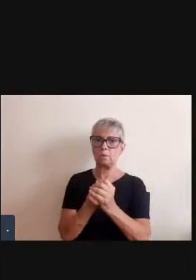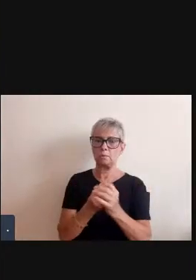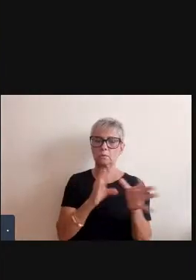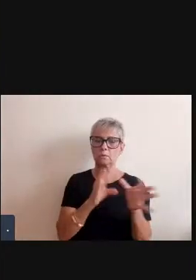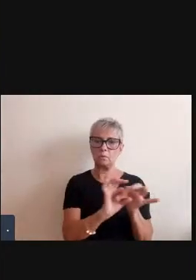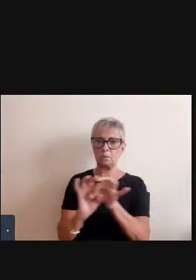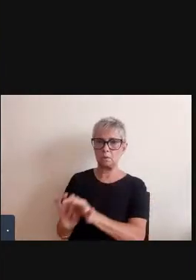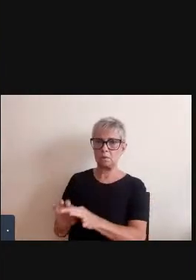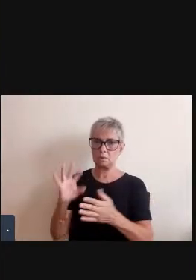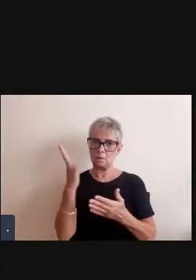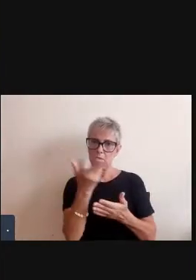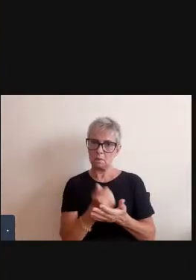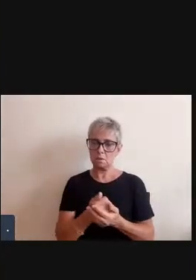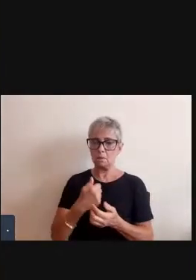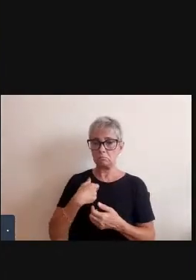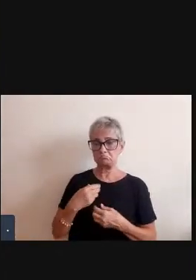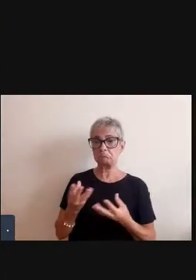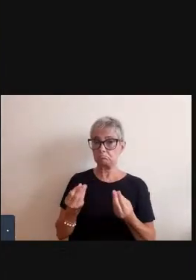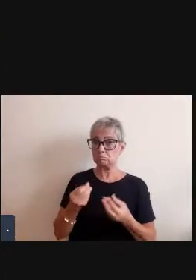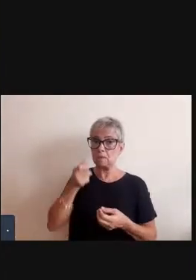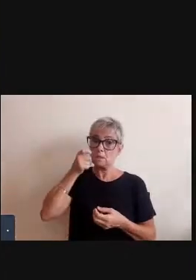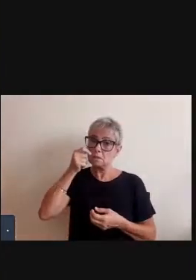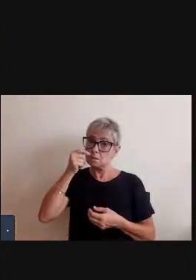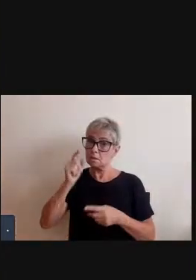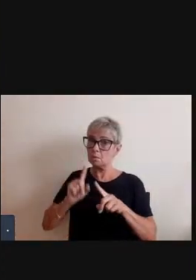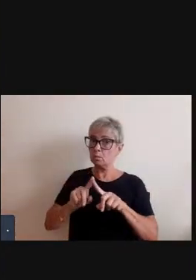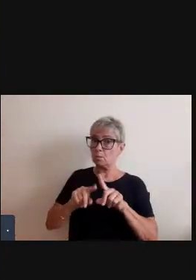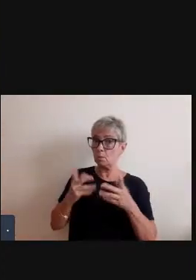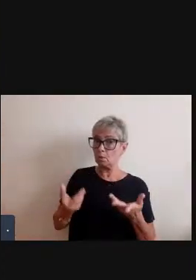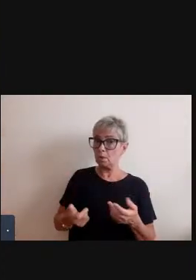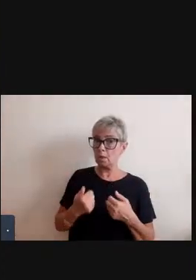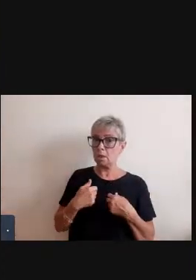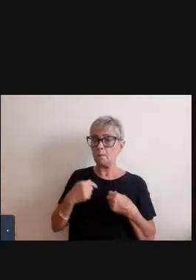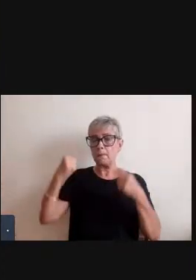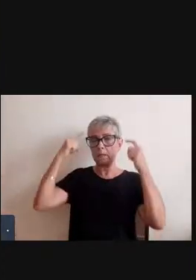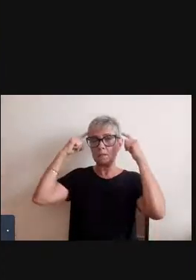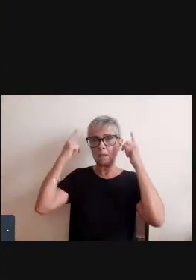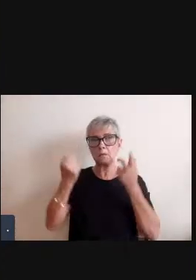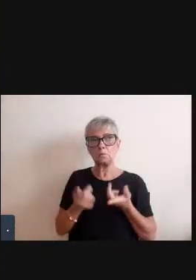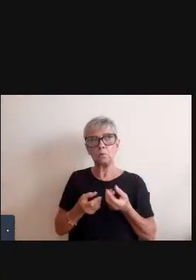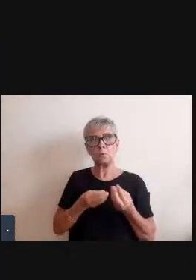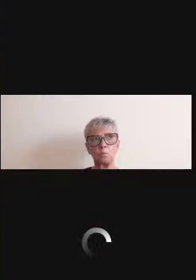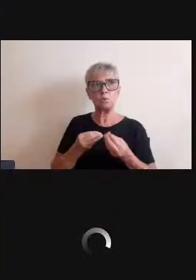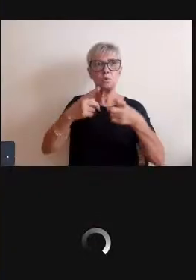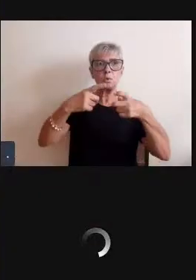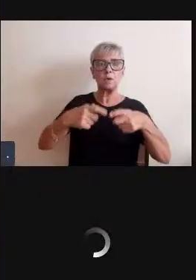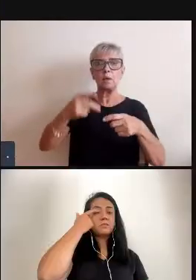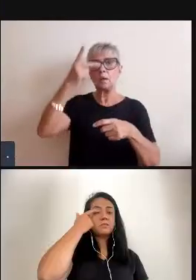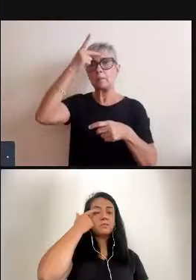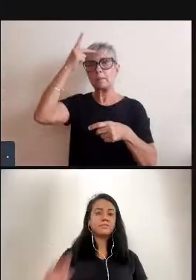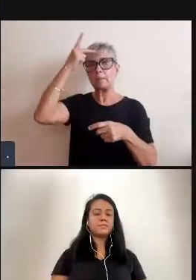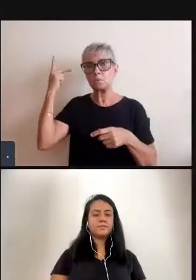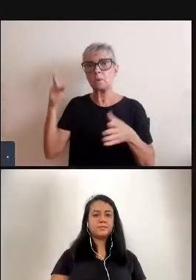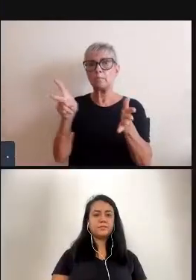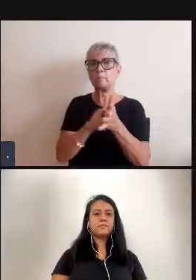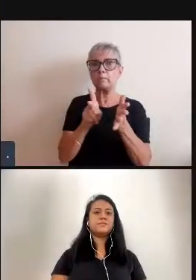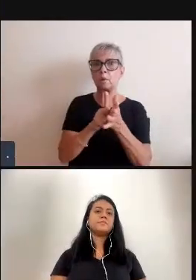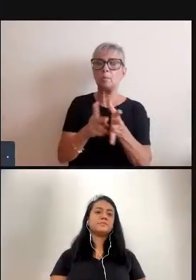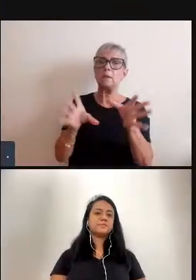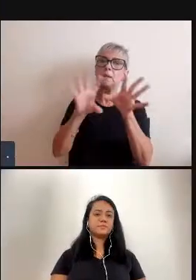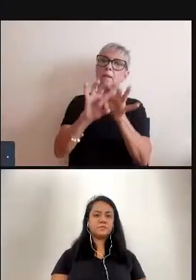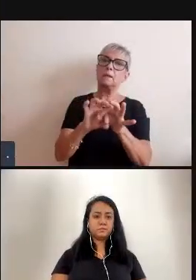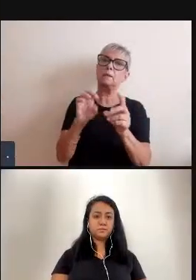tenho interessado por eles justamente porque eu parto desse lugar, desse lugar de uma pessoa que vem da comunidade e